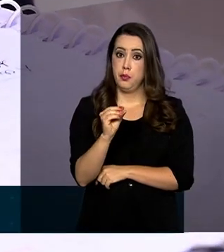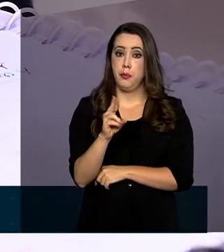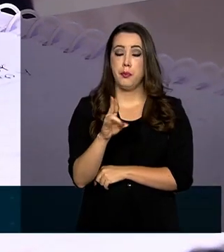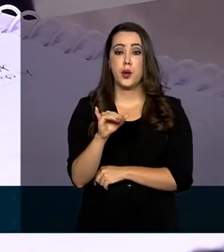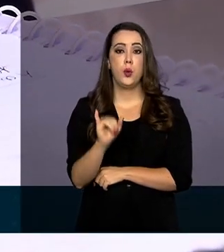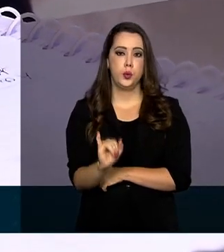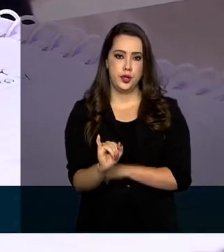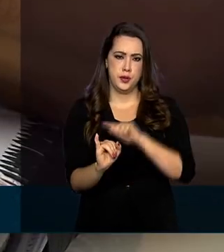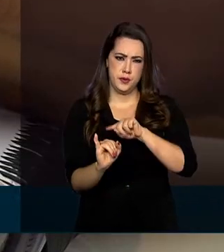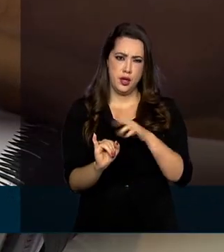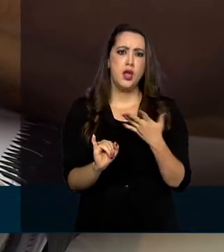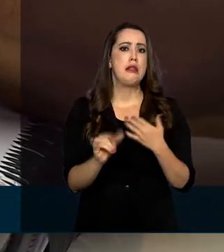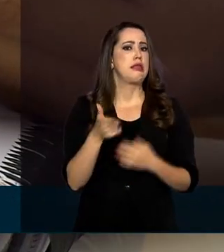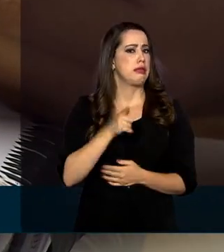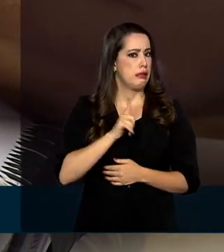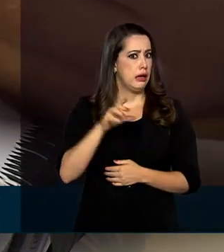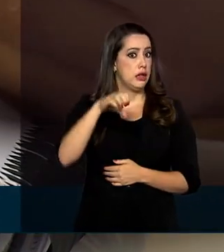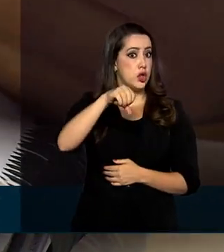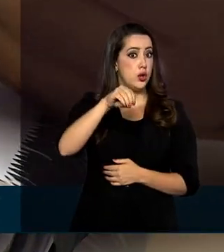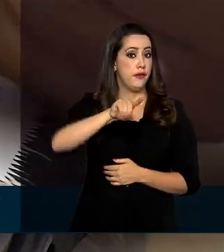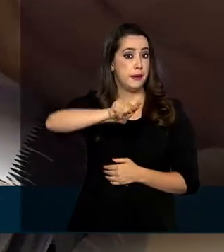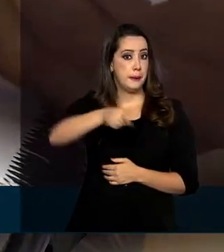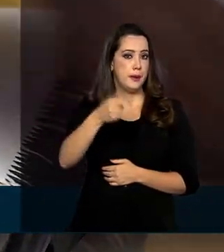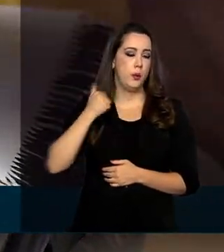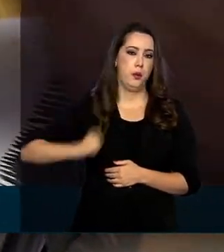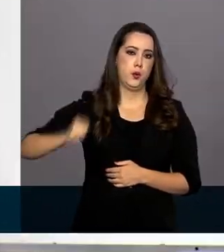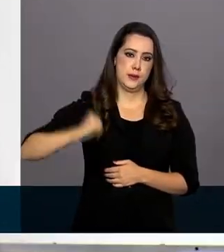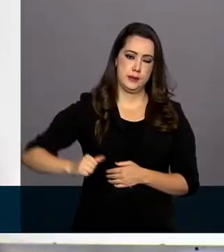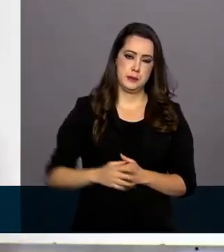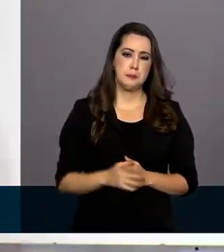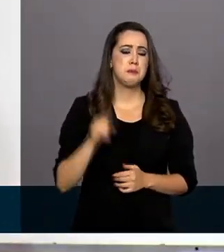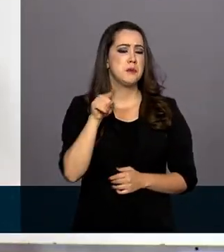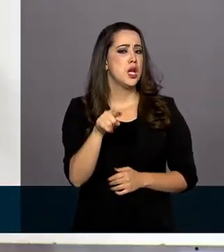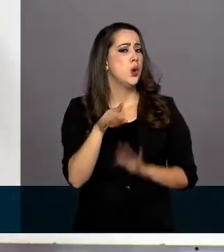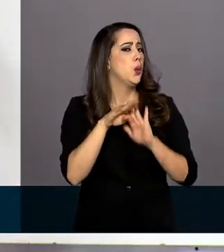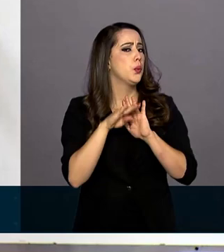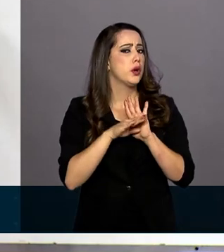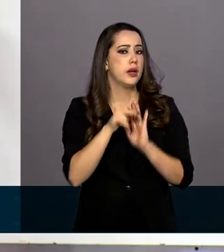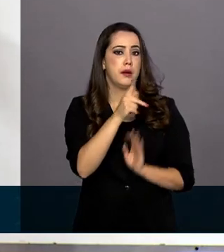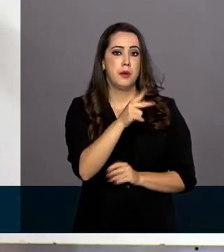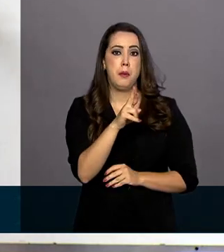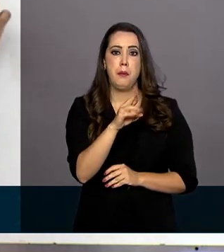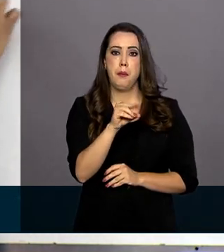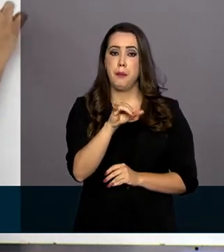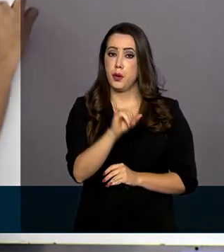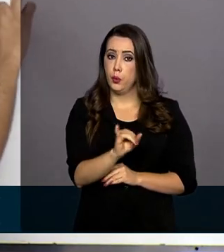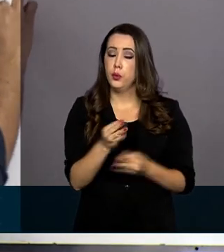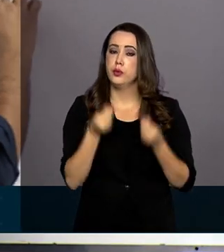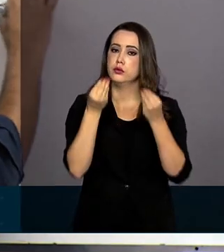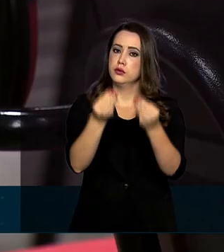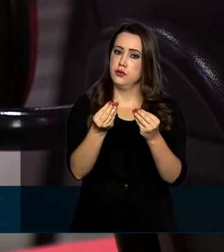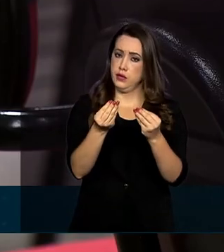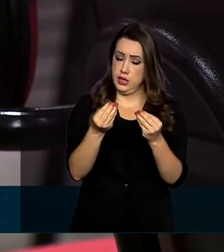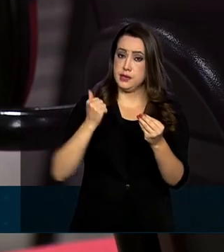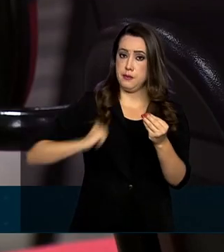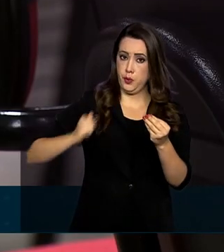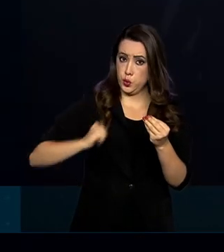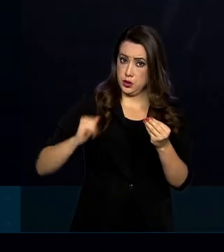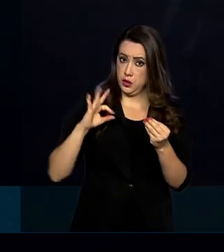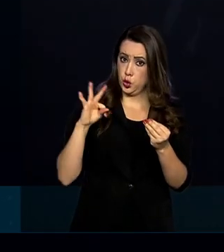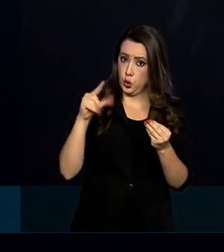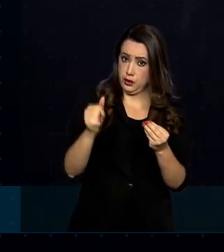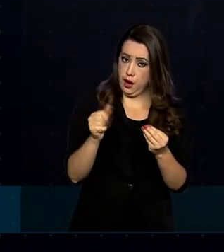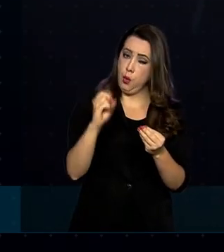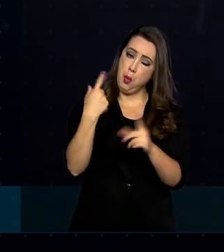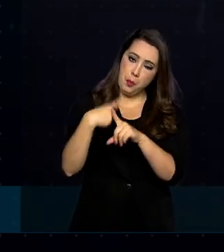ProUni. São 90 mil bolsas ofertadas. O ProUni oferece bolsas integrais e parciais de 50%